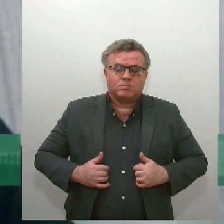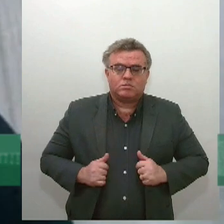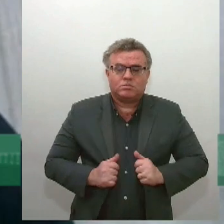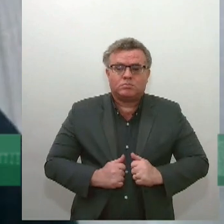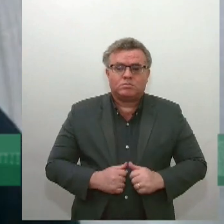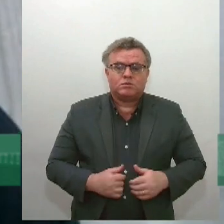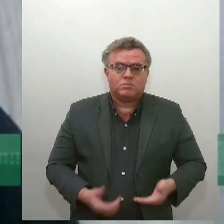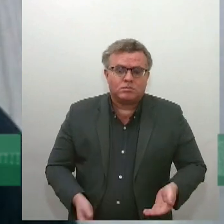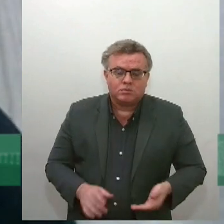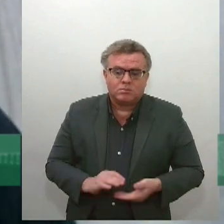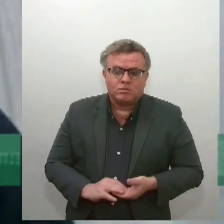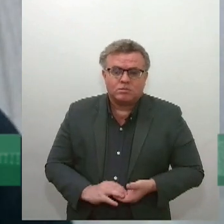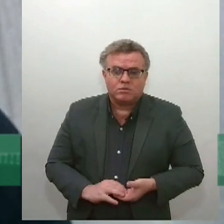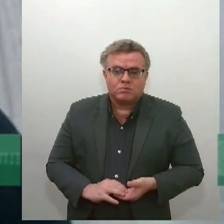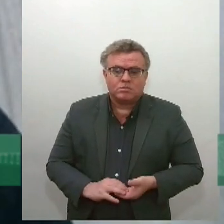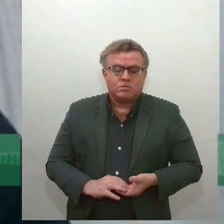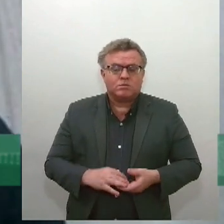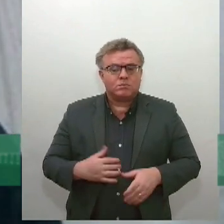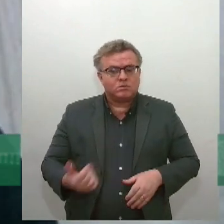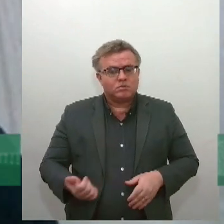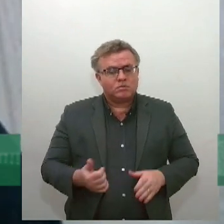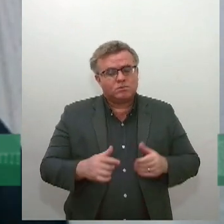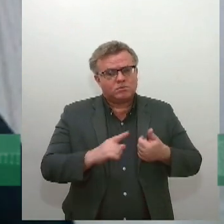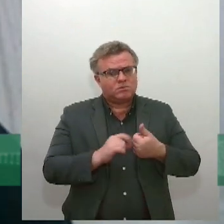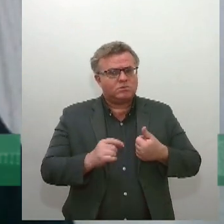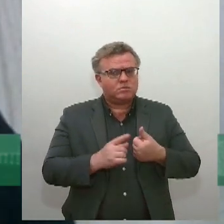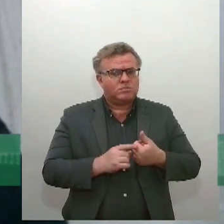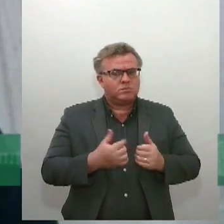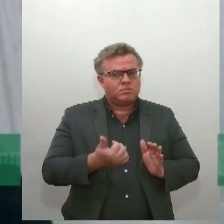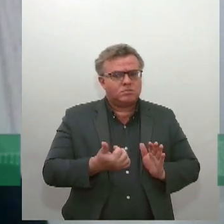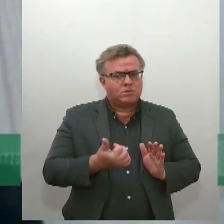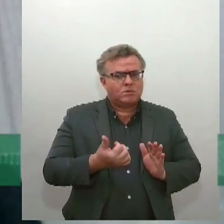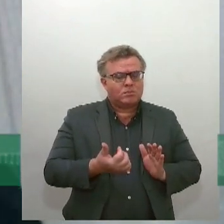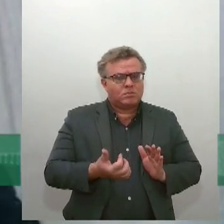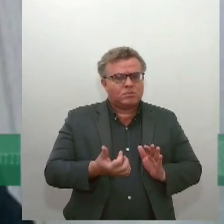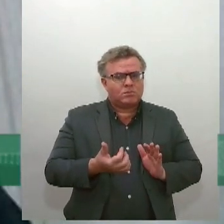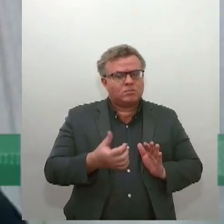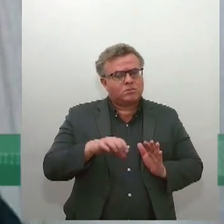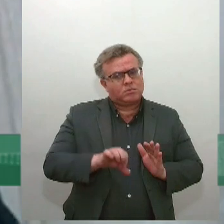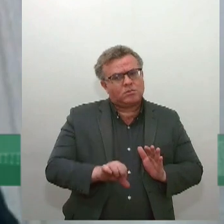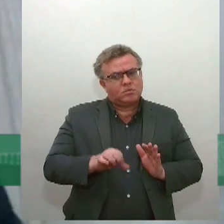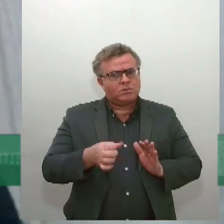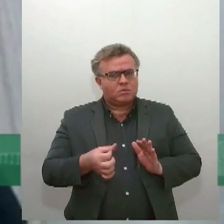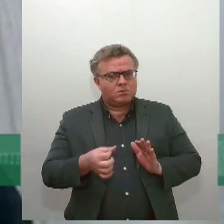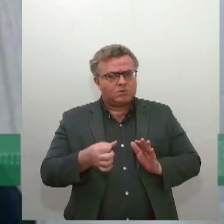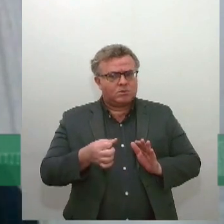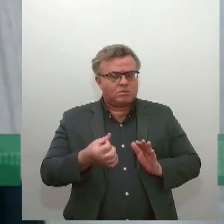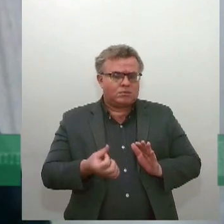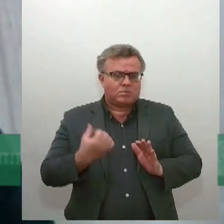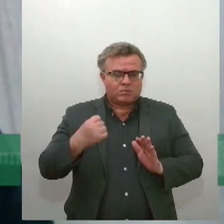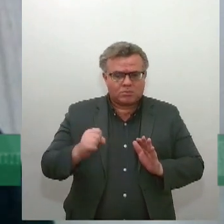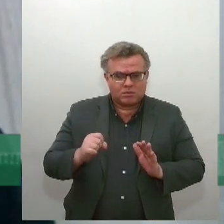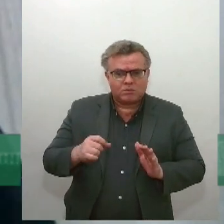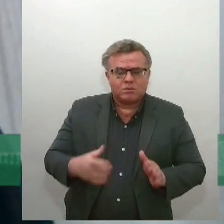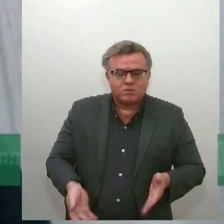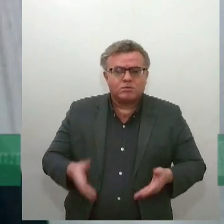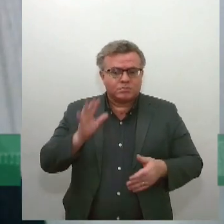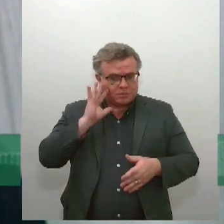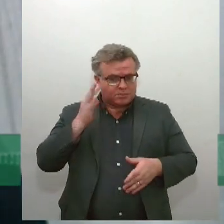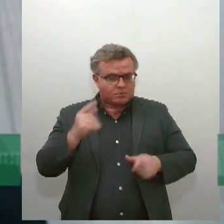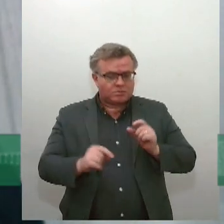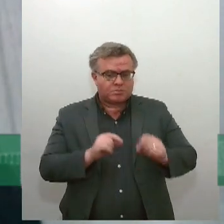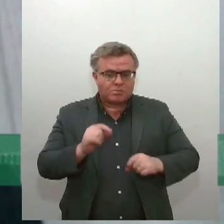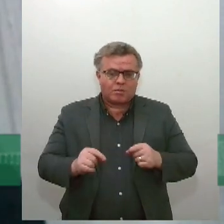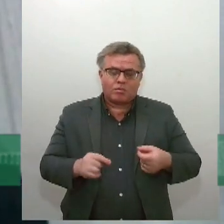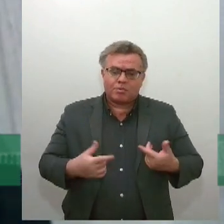acho que 10 da Lei 9868, que também autoriza, determina que as decisões sejam colegiadas, isso em ação direta de inconstitucionalidade. Qual a